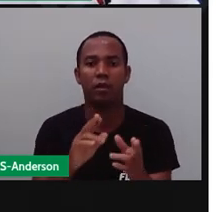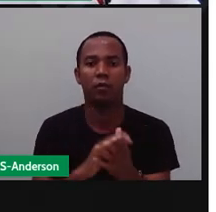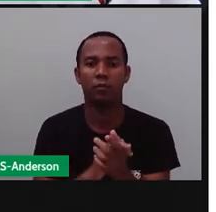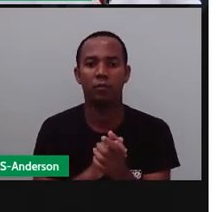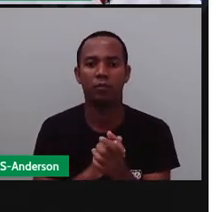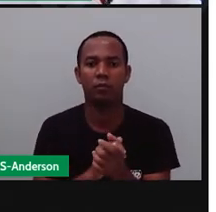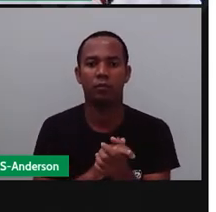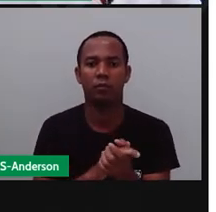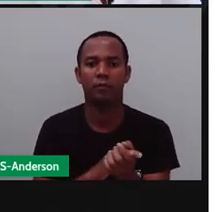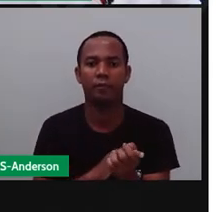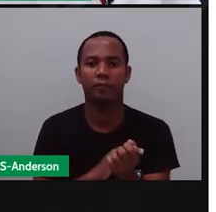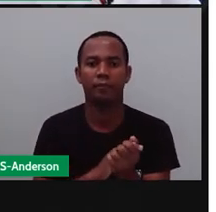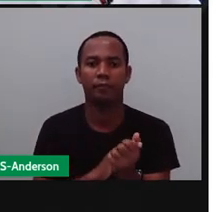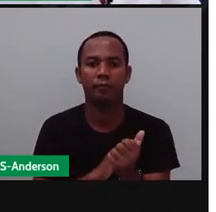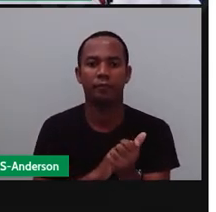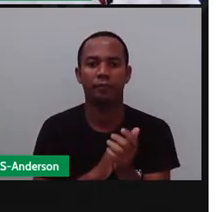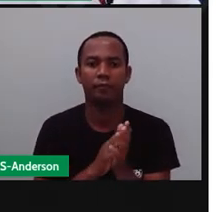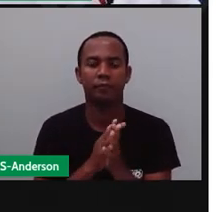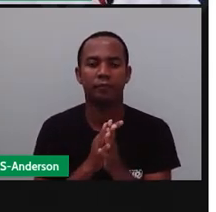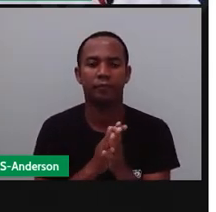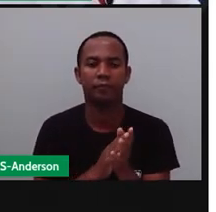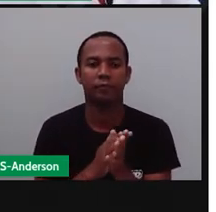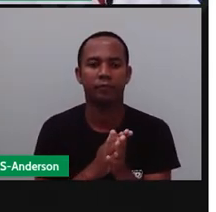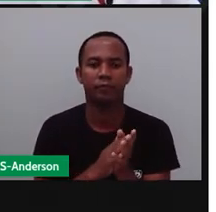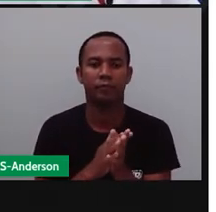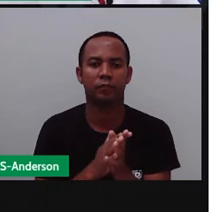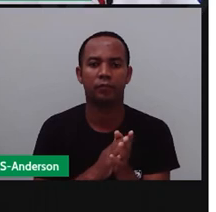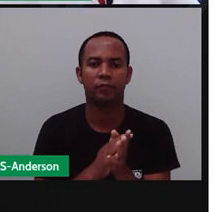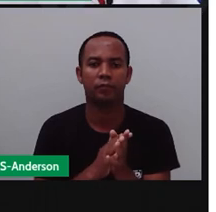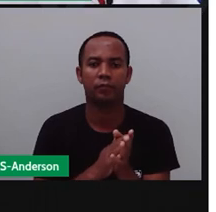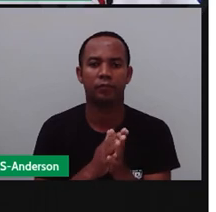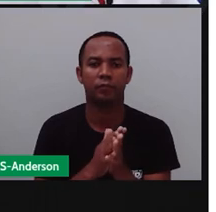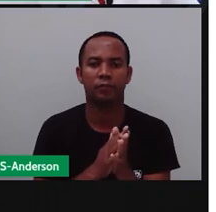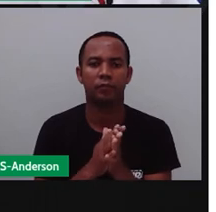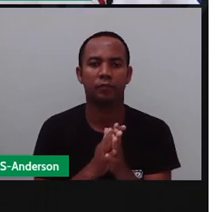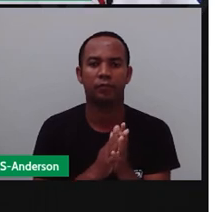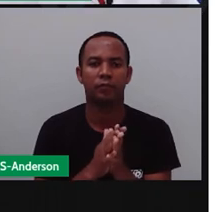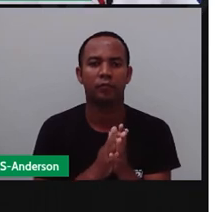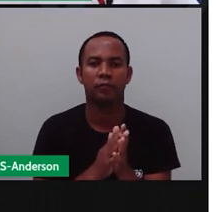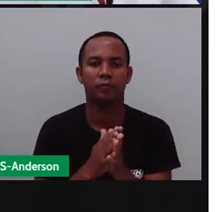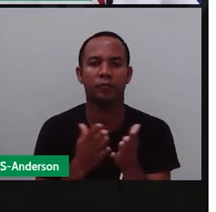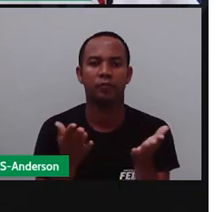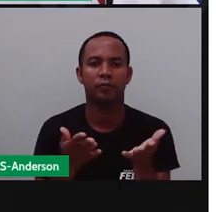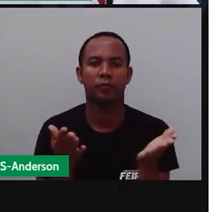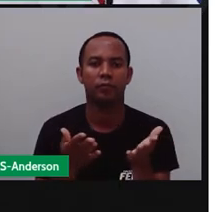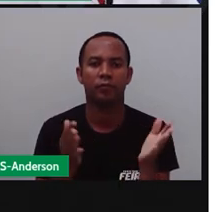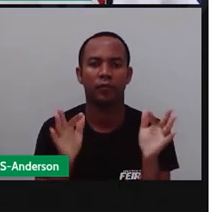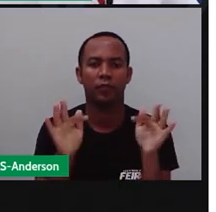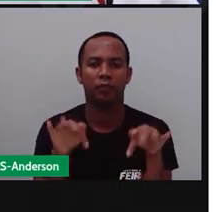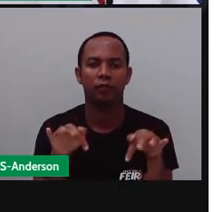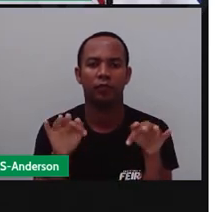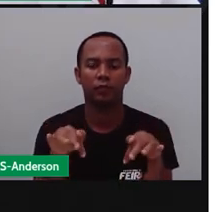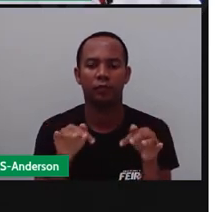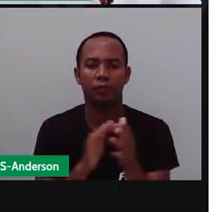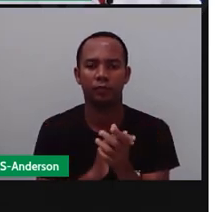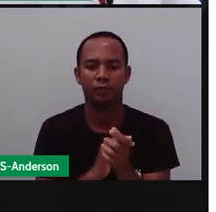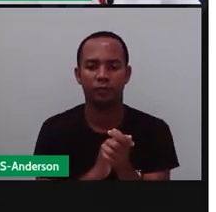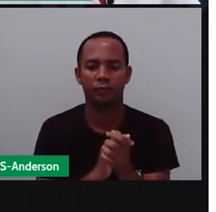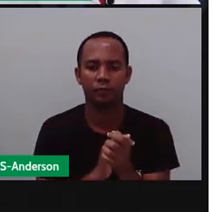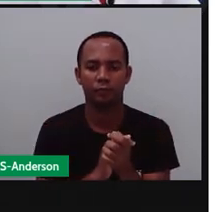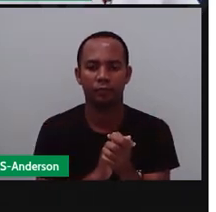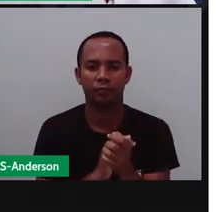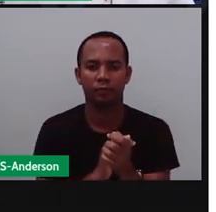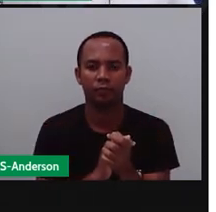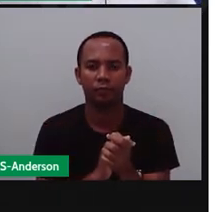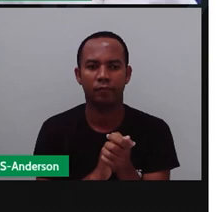Certo? E vamos aqui encerrar nossa aula de português, de linguagens. Com os